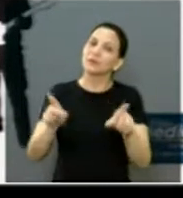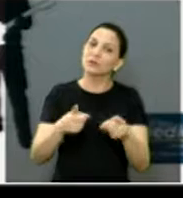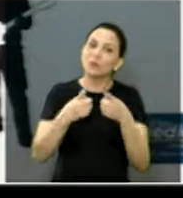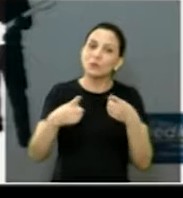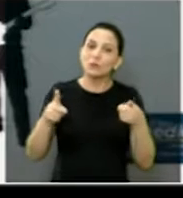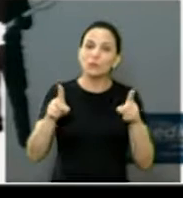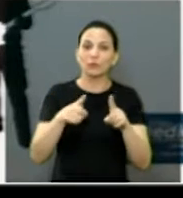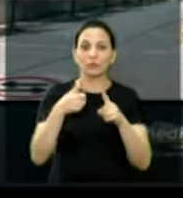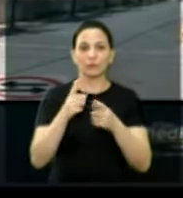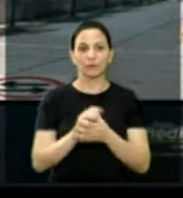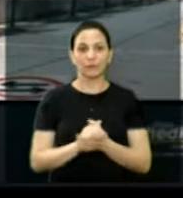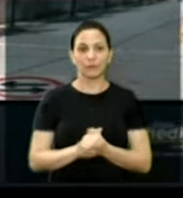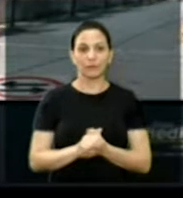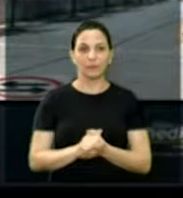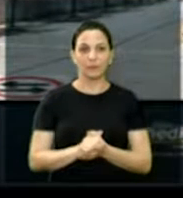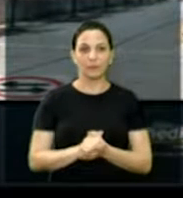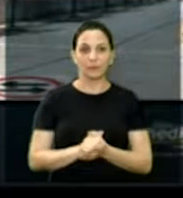músicos.